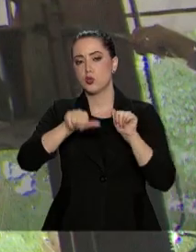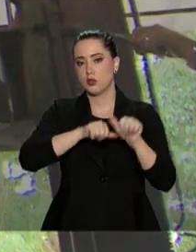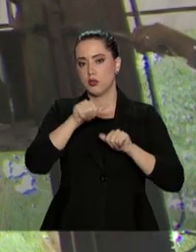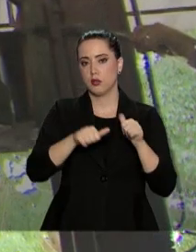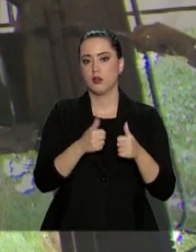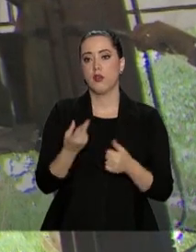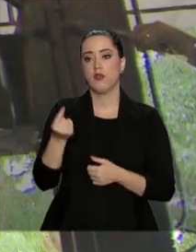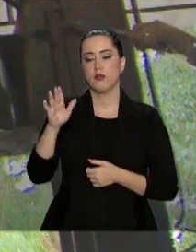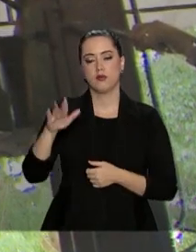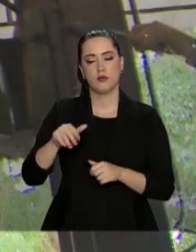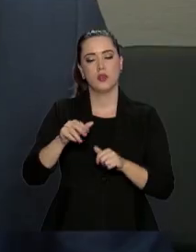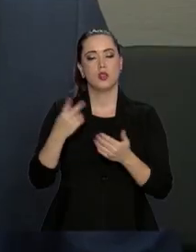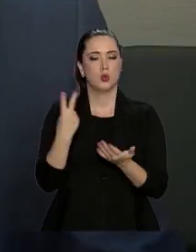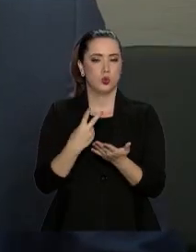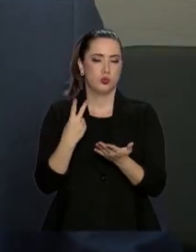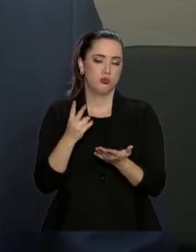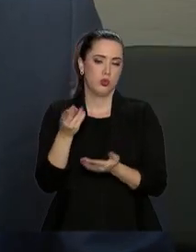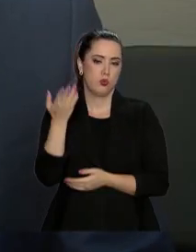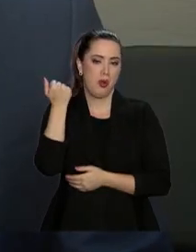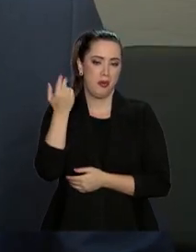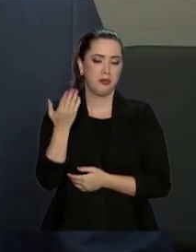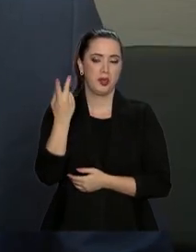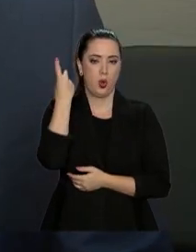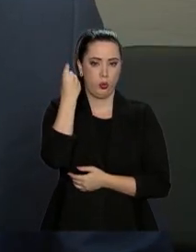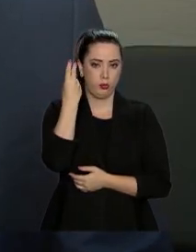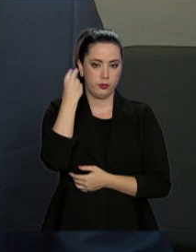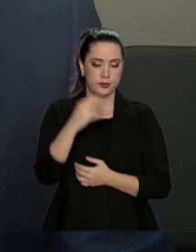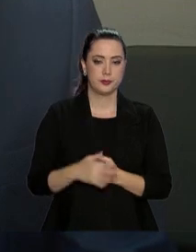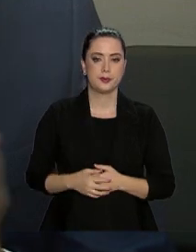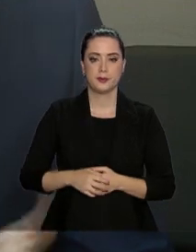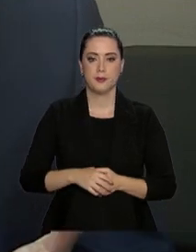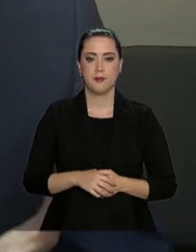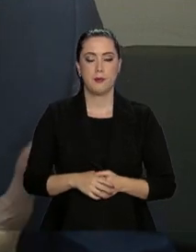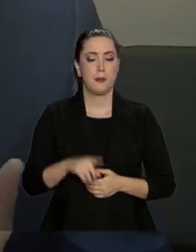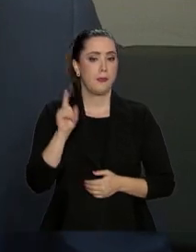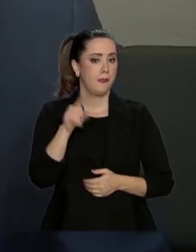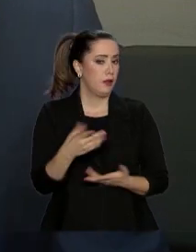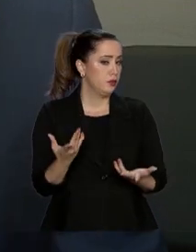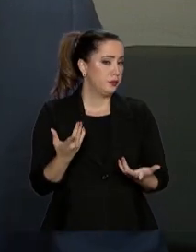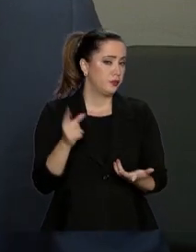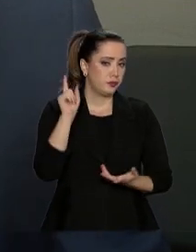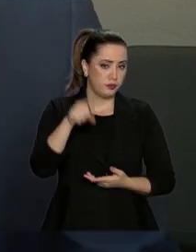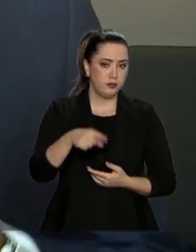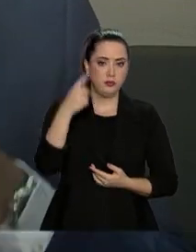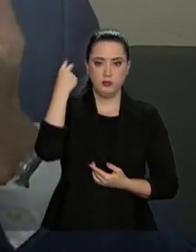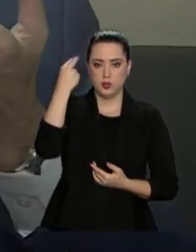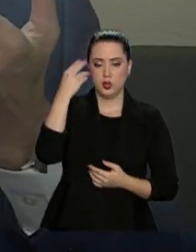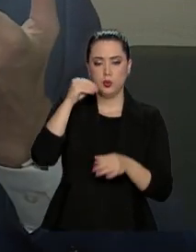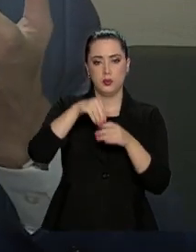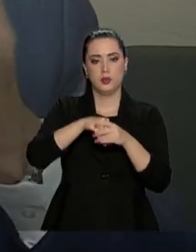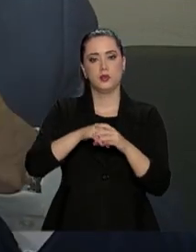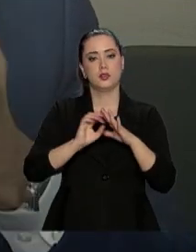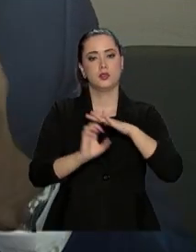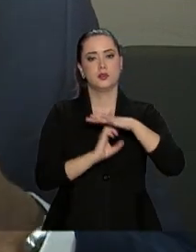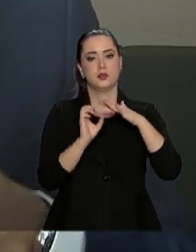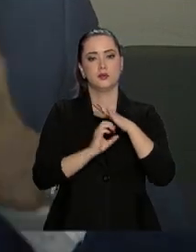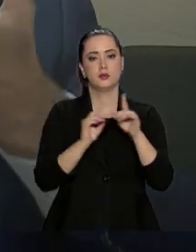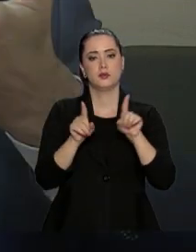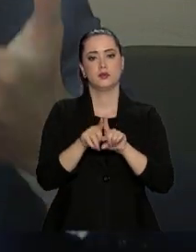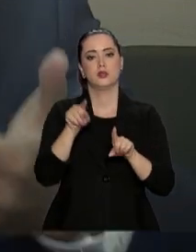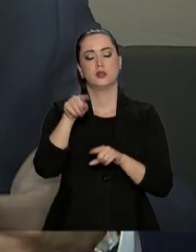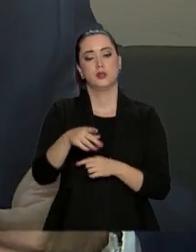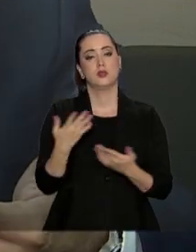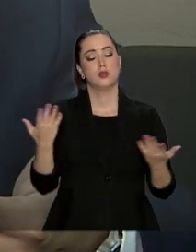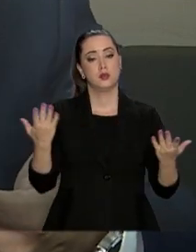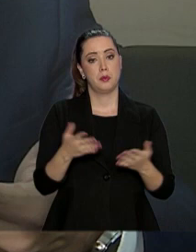conta volta para a convencional. Esse procedimento é um procedimento normal dentro da concessionária. A concessionária vai ser